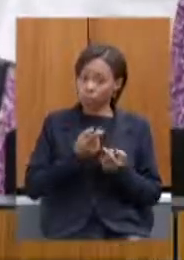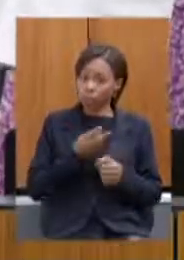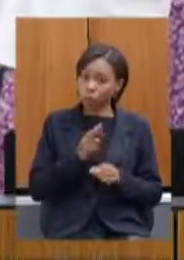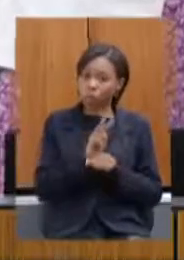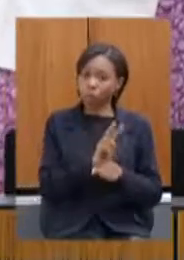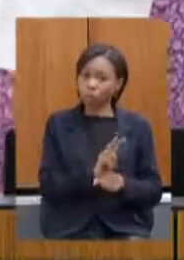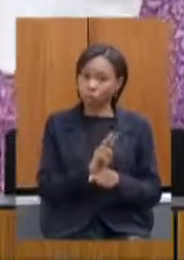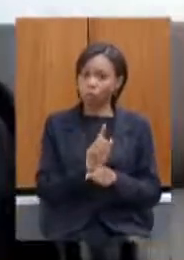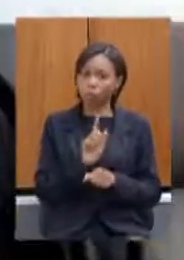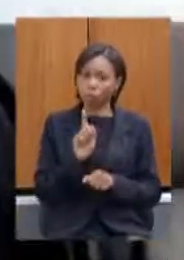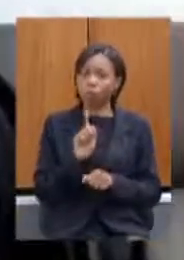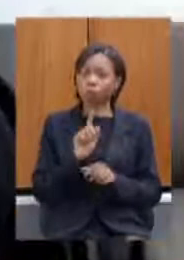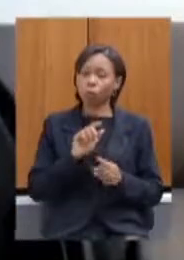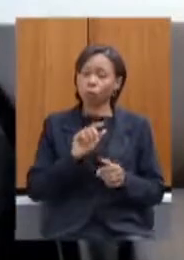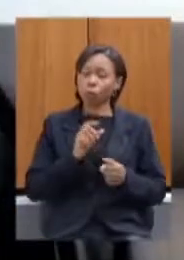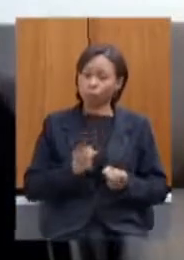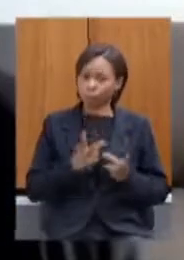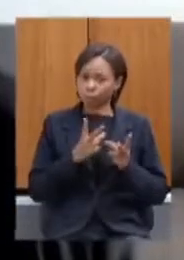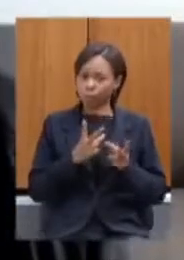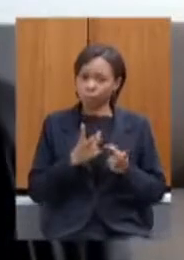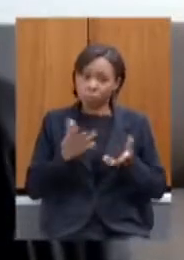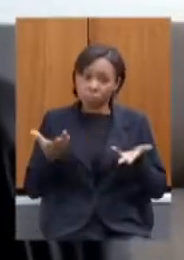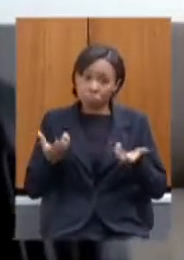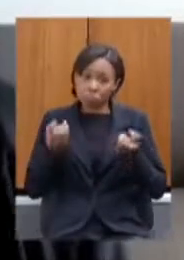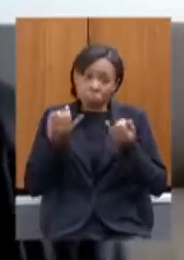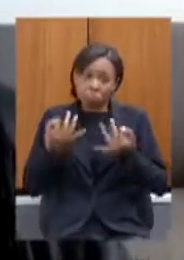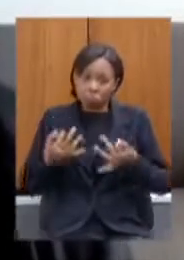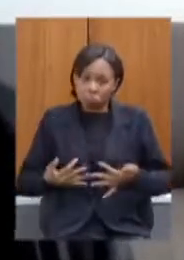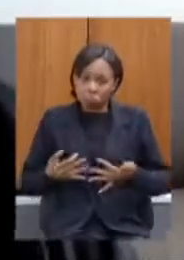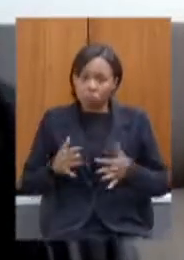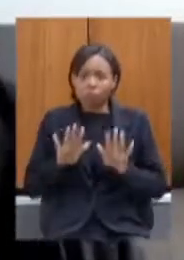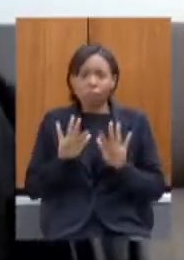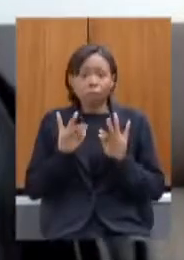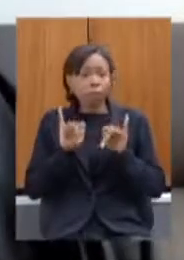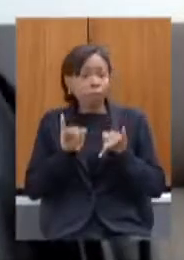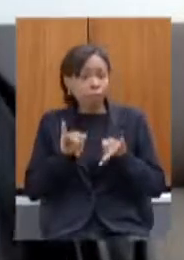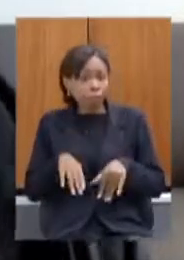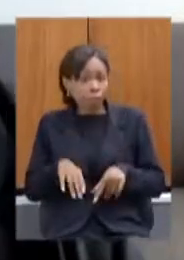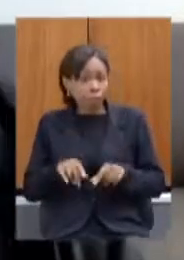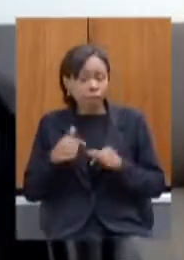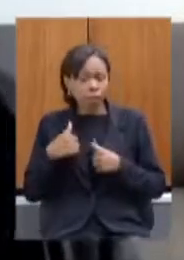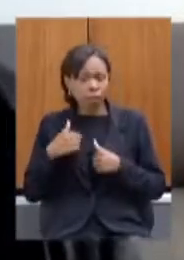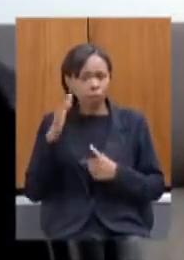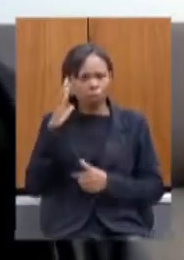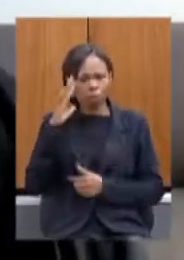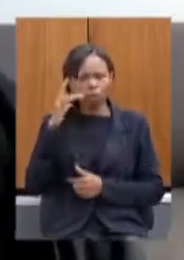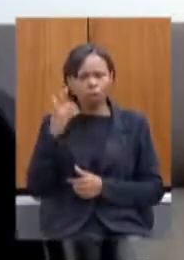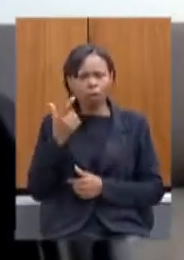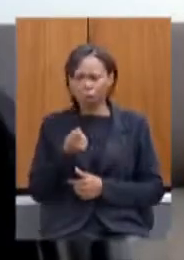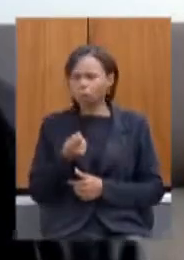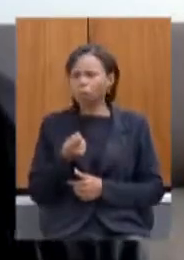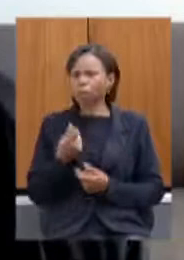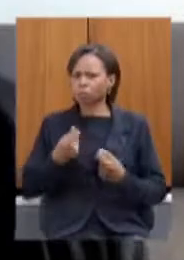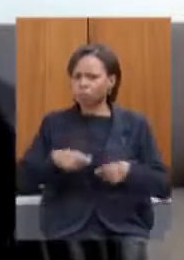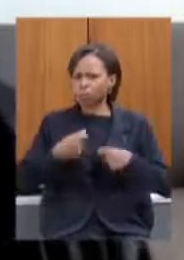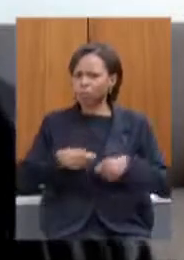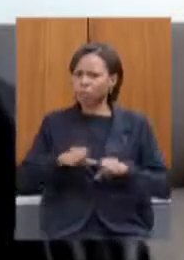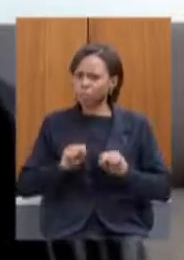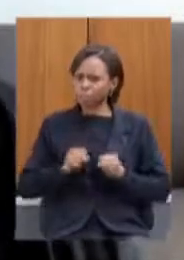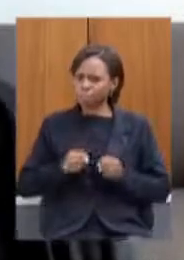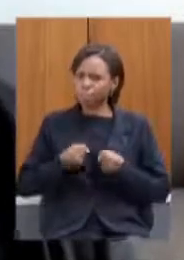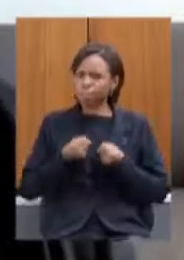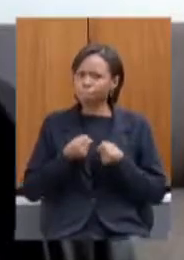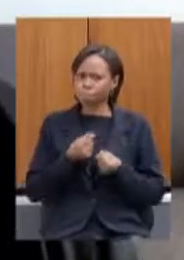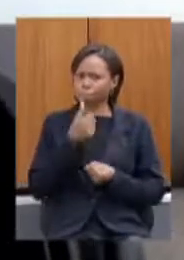isso sim é que justifica e para terminar eu acho que vale um esforço sei que estou